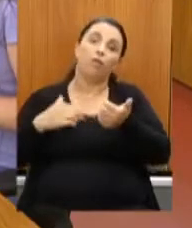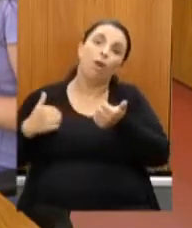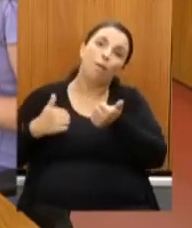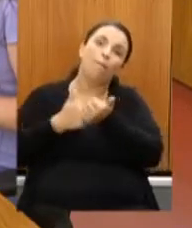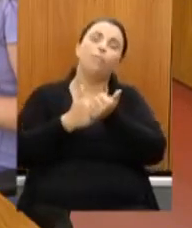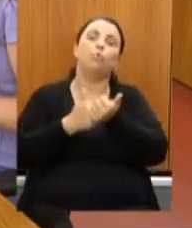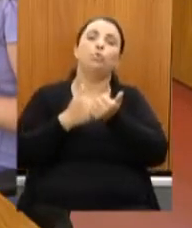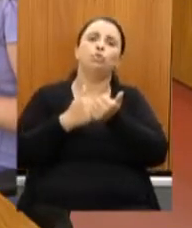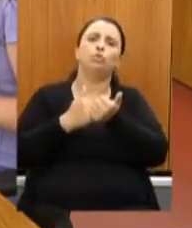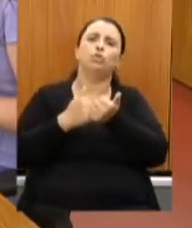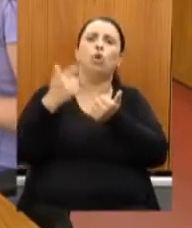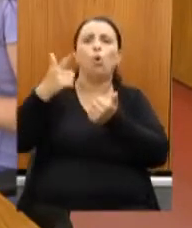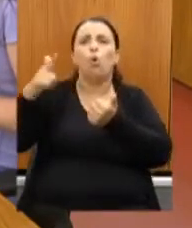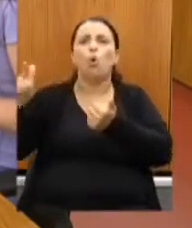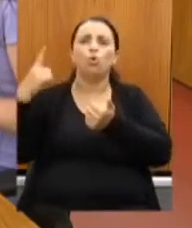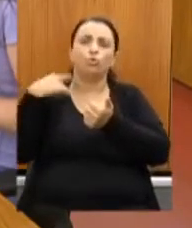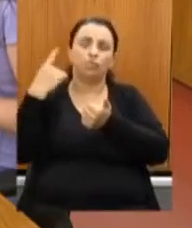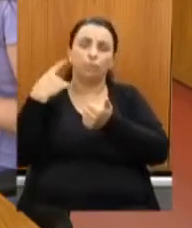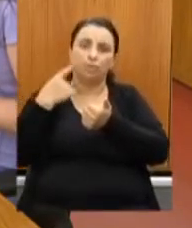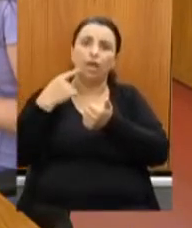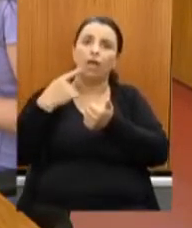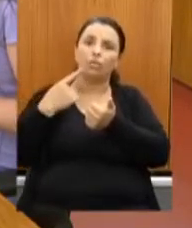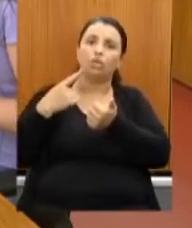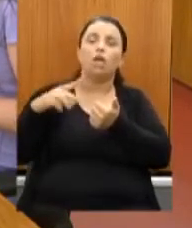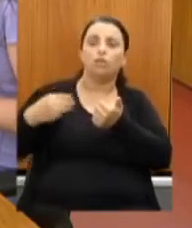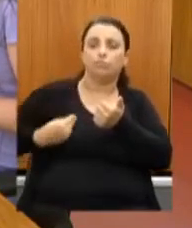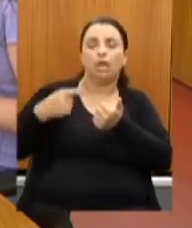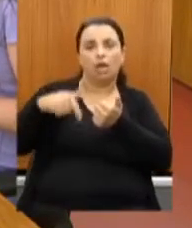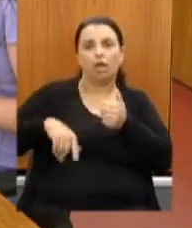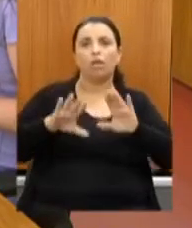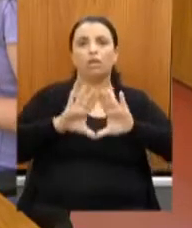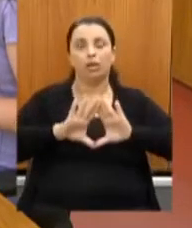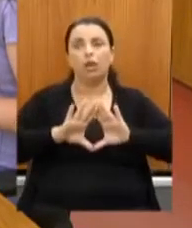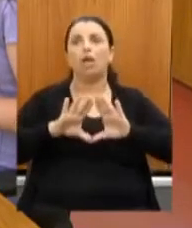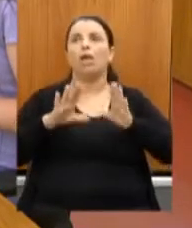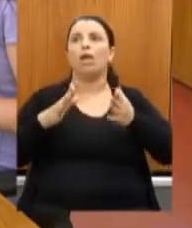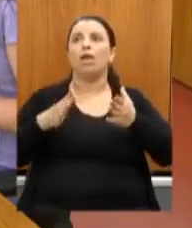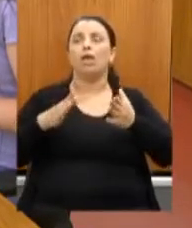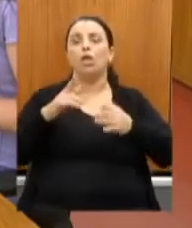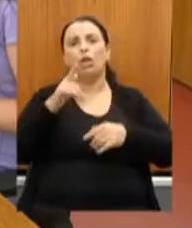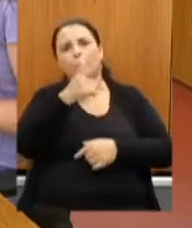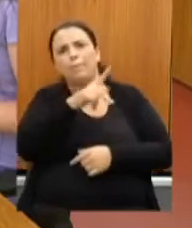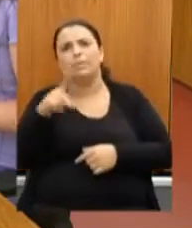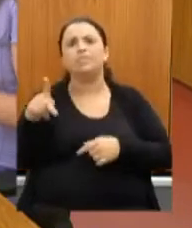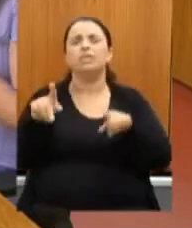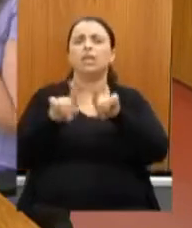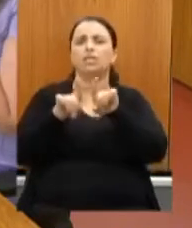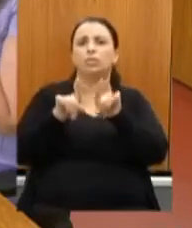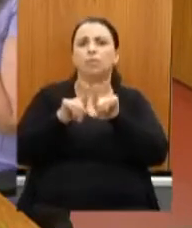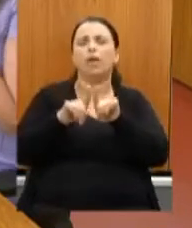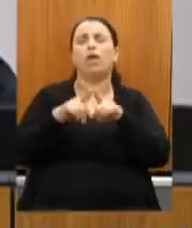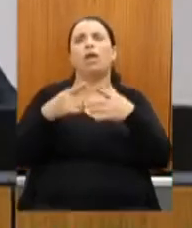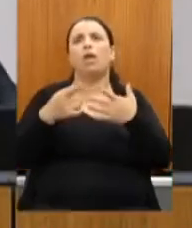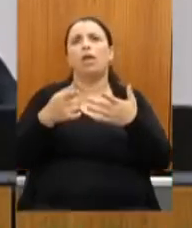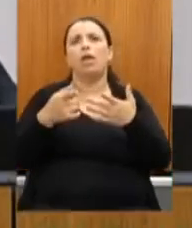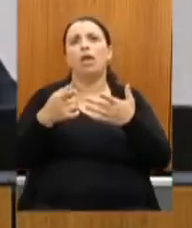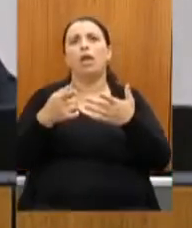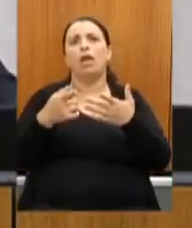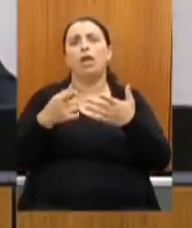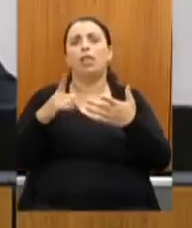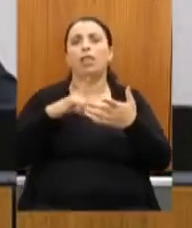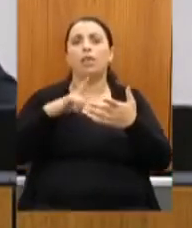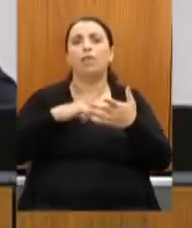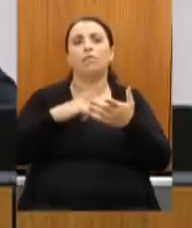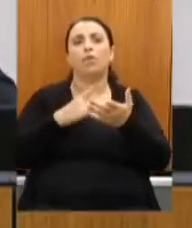todos os deputados dessa casa, inclusive a própria Assembleia, o próprio presidente, a mesa diretora, lançou um